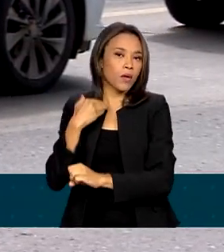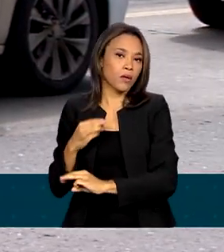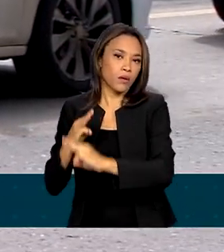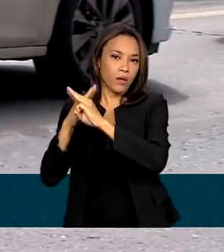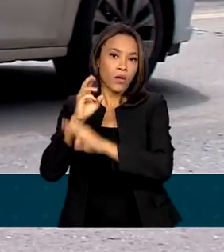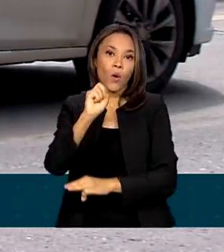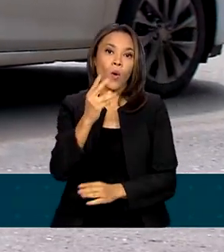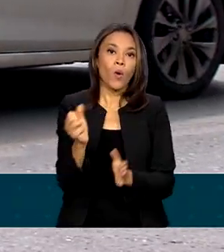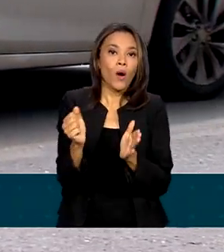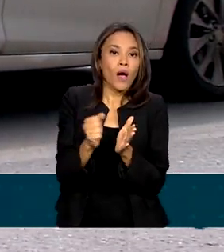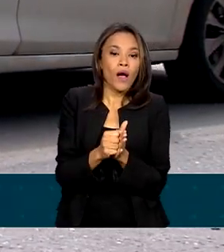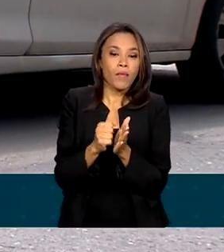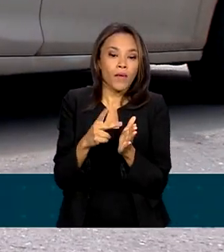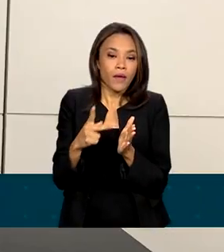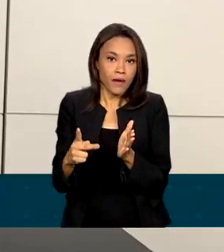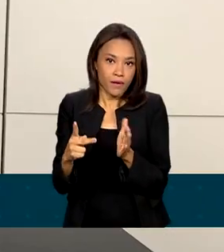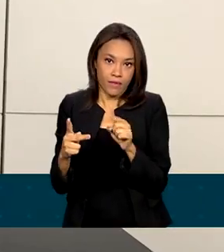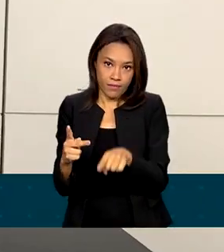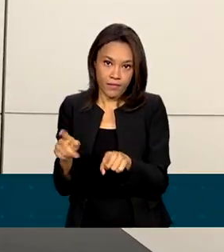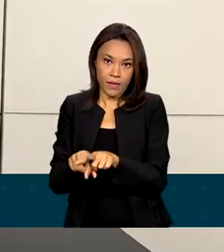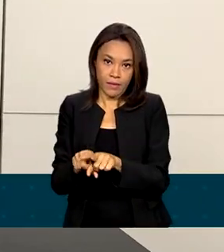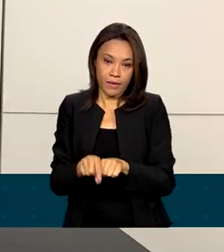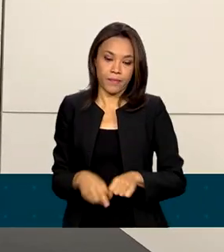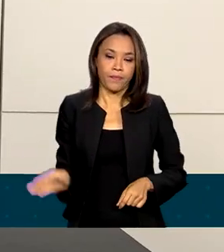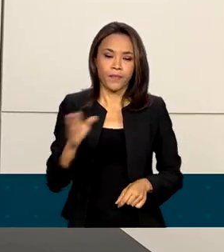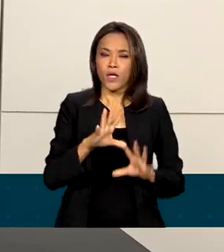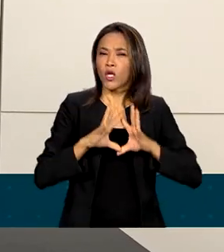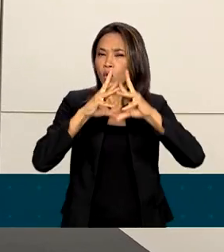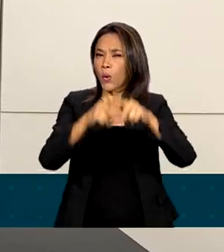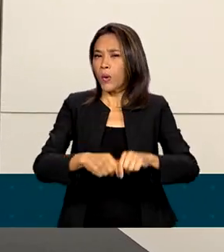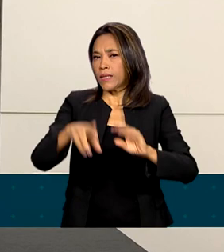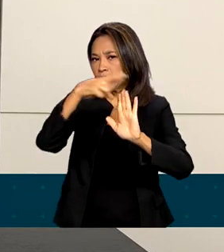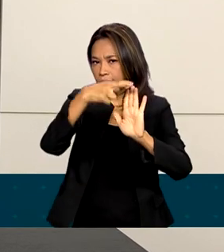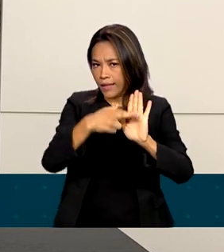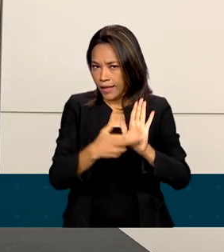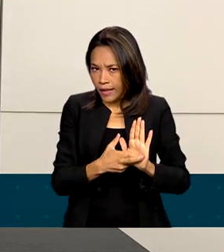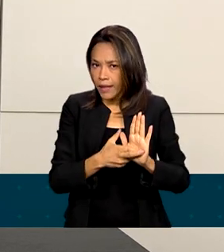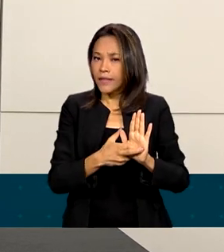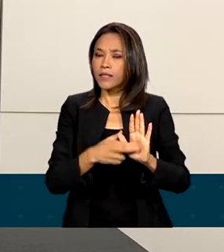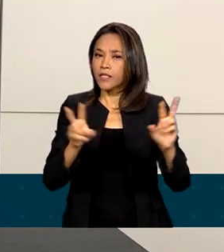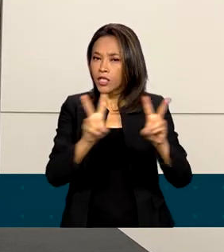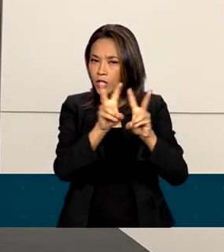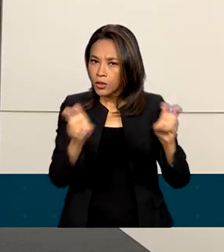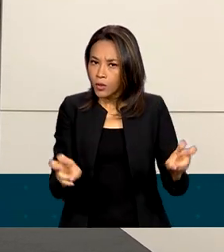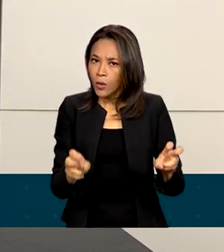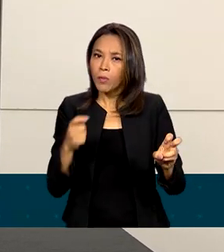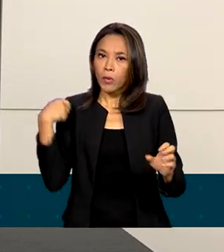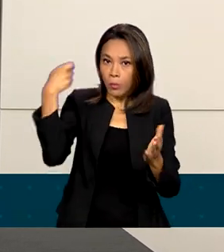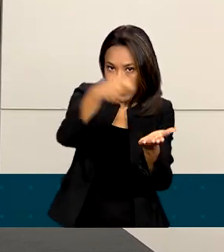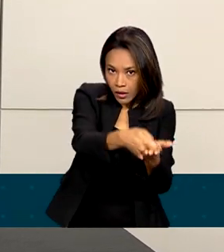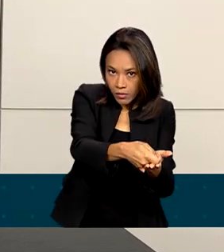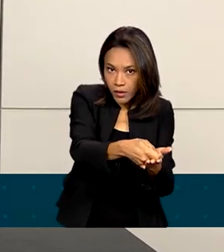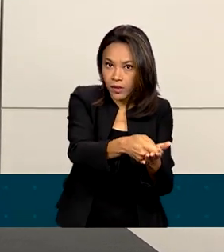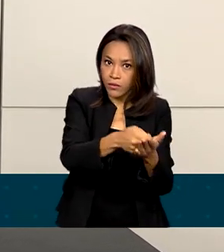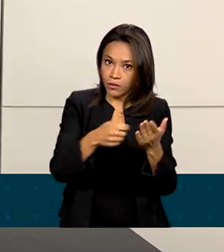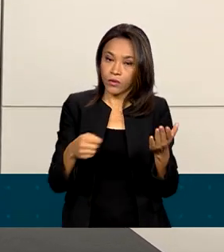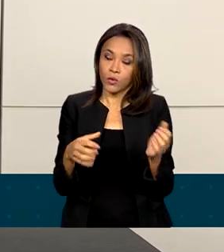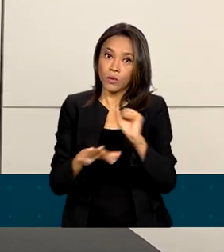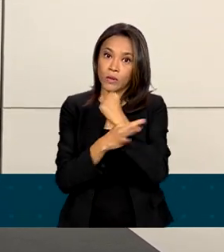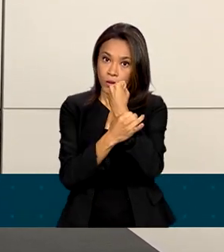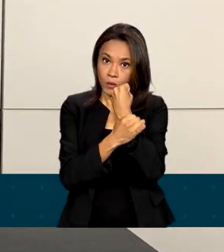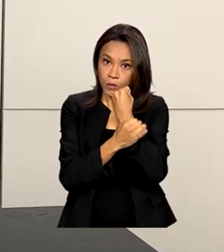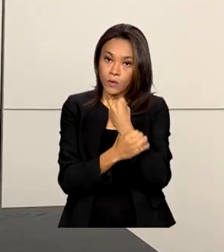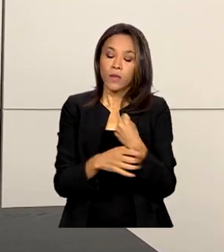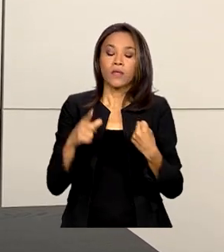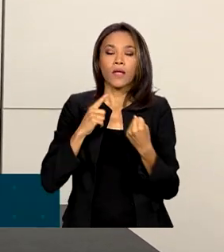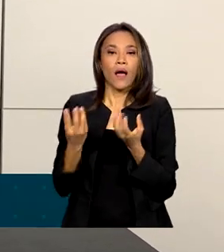aplicativo DPVAT Caixa. Todas as regrinhas que envolvem a indenização do seguro DPVAT estão disponíveis